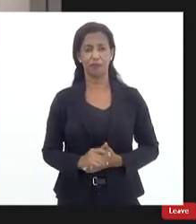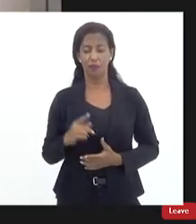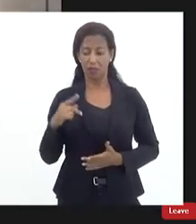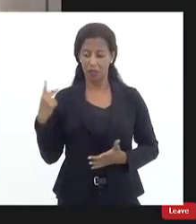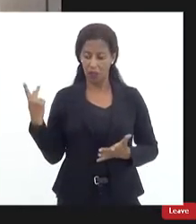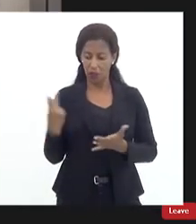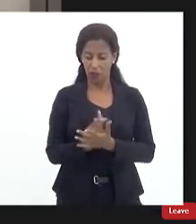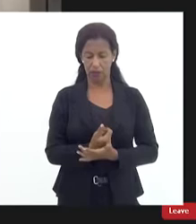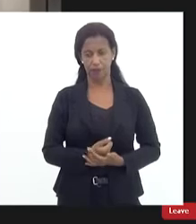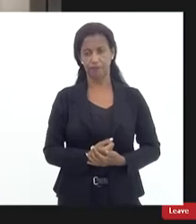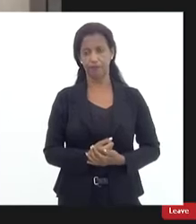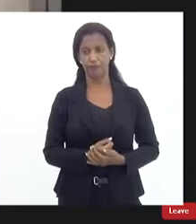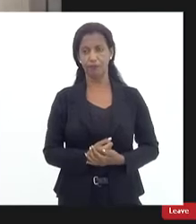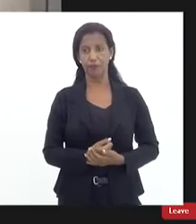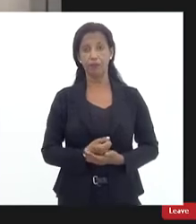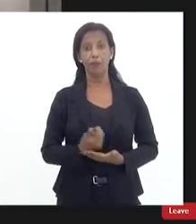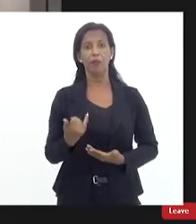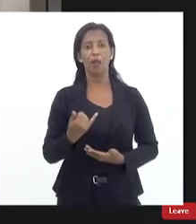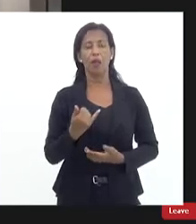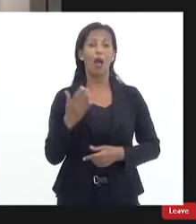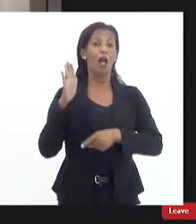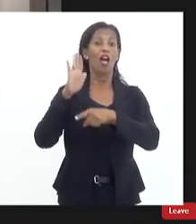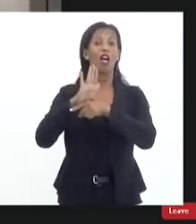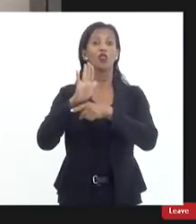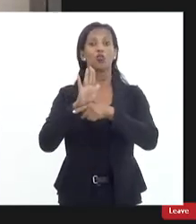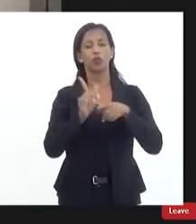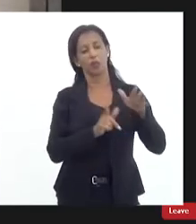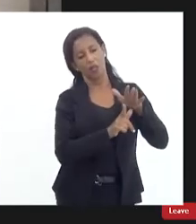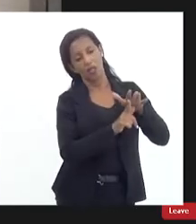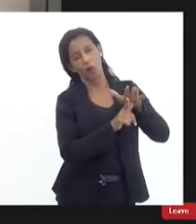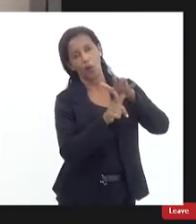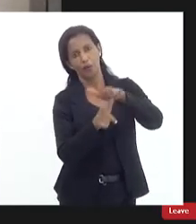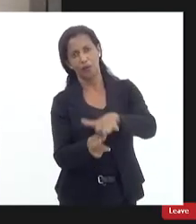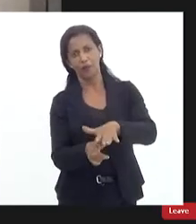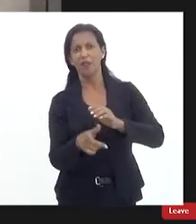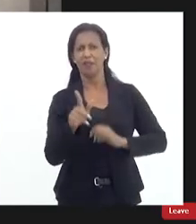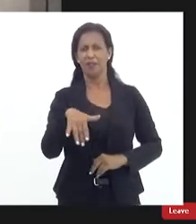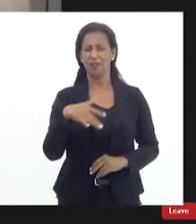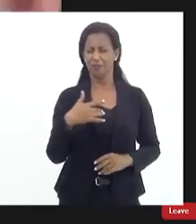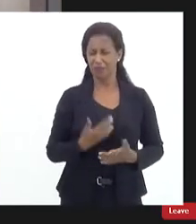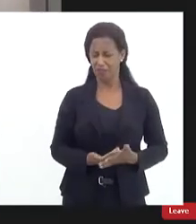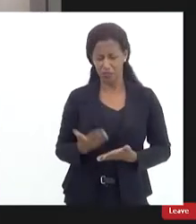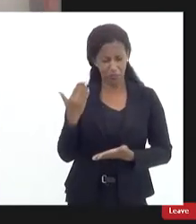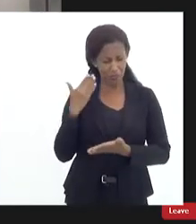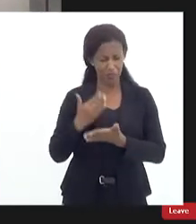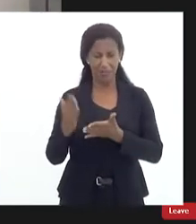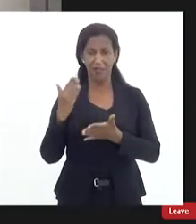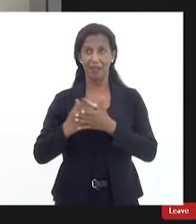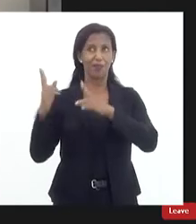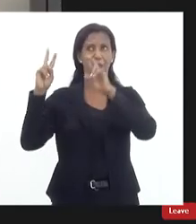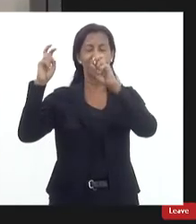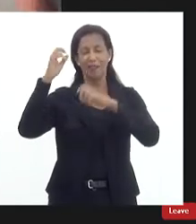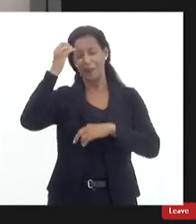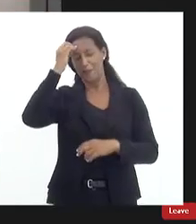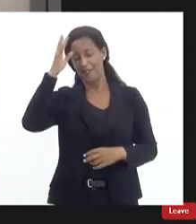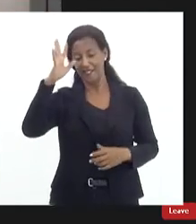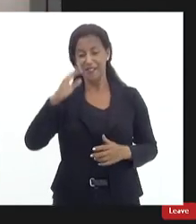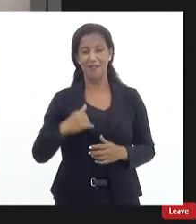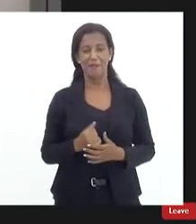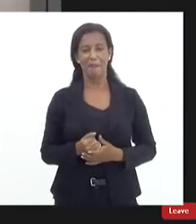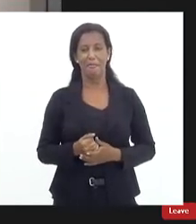passamos o apoio do águia do helicóptero outra coisa também que eu acho engraçada não tem nada a ver às vezes o tema aqui foge mas eu só estou